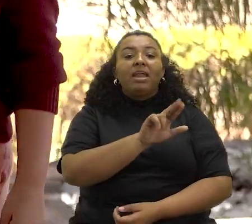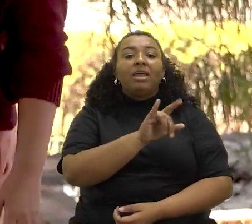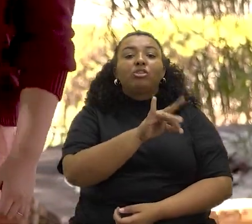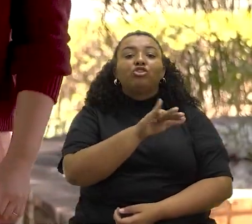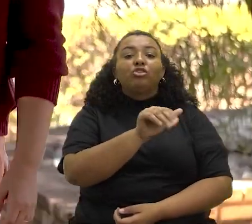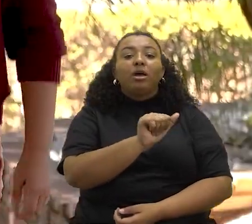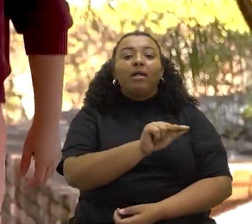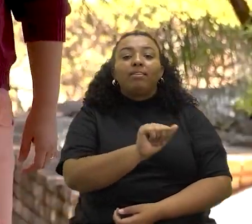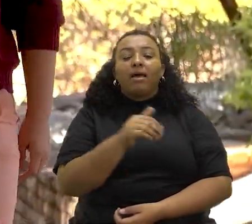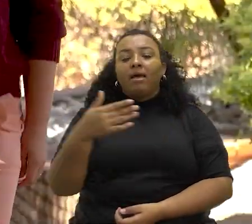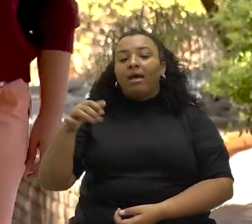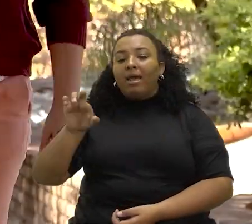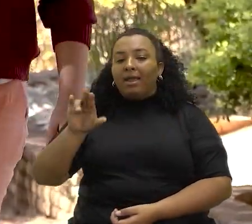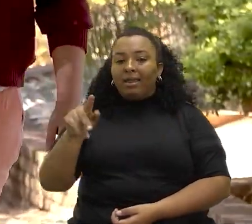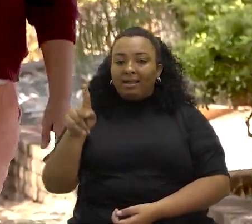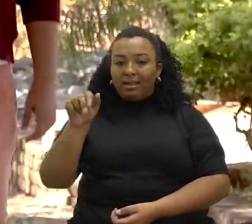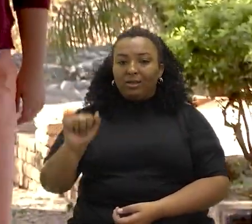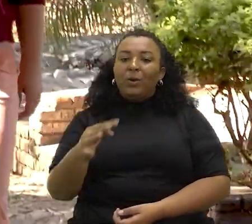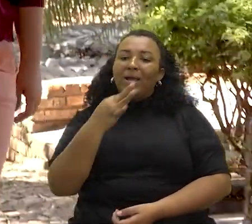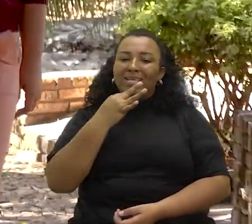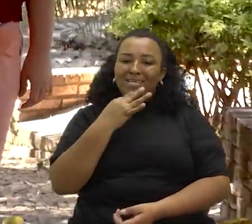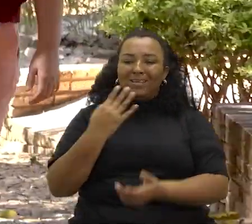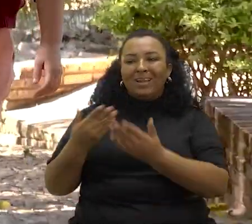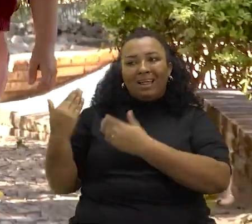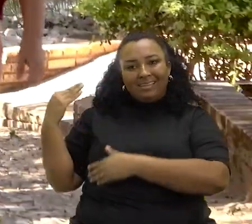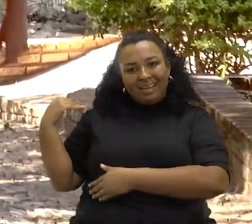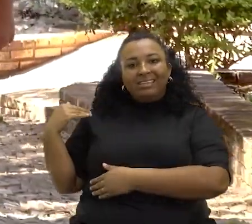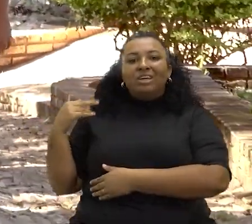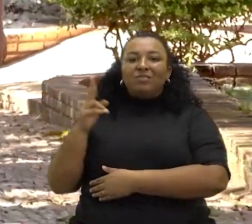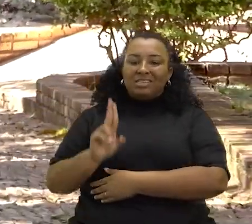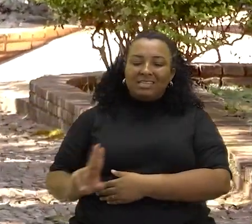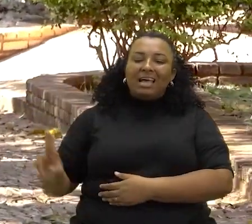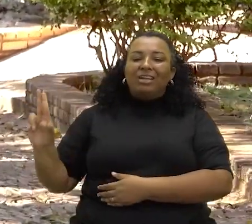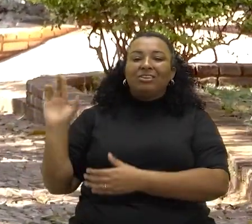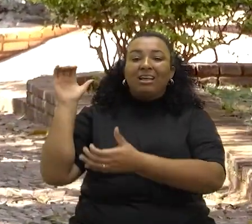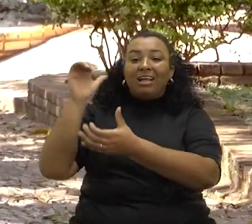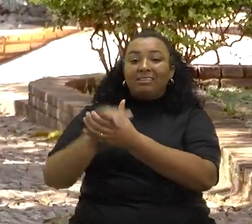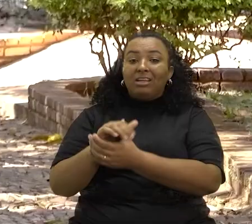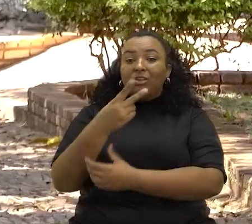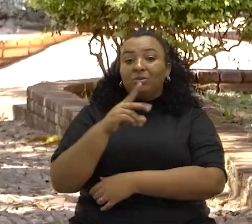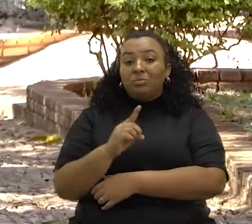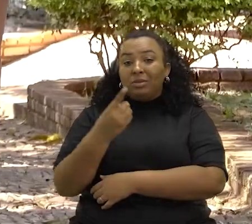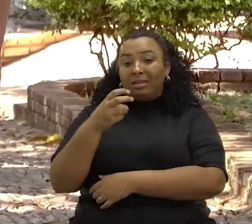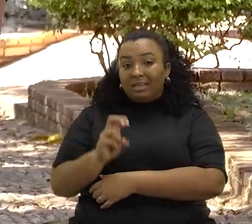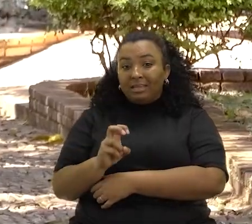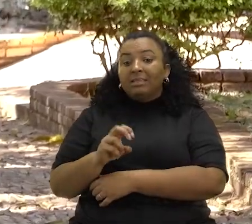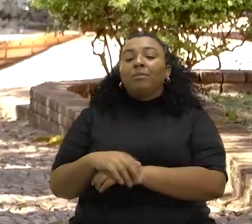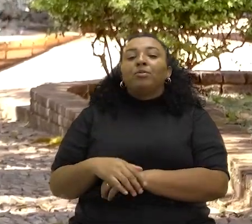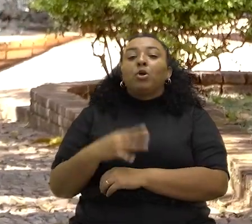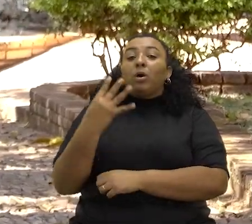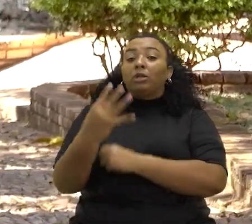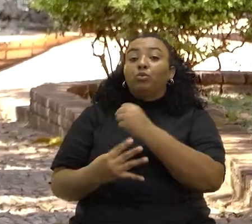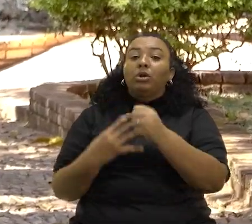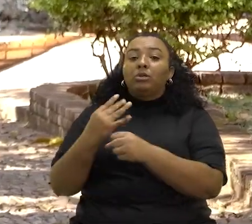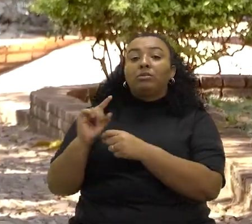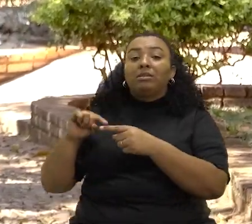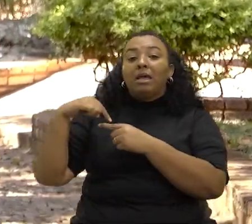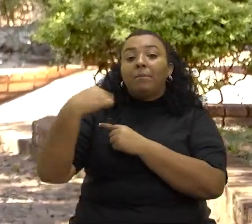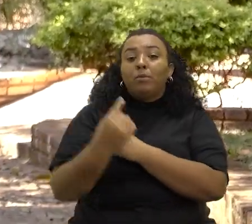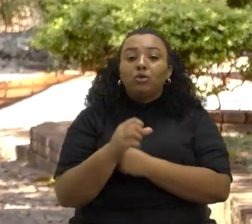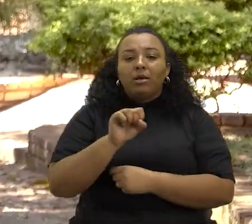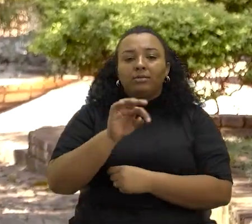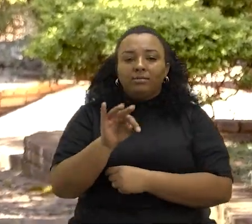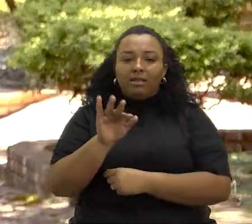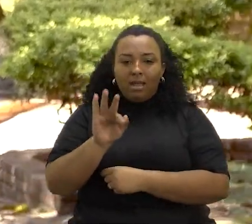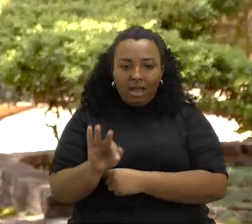Verediana e Érica se conheceram na universidade e se casaram em 2015, quatro anos após o